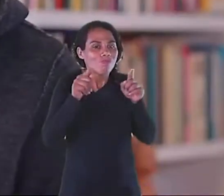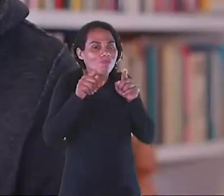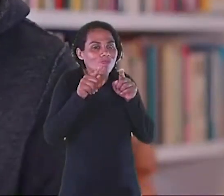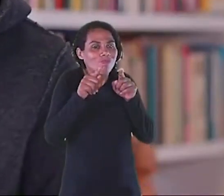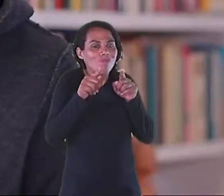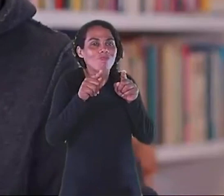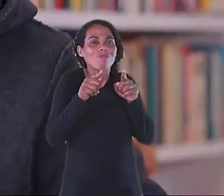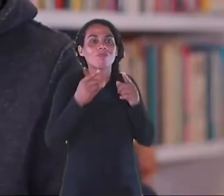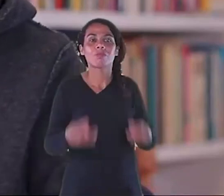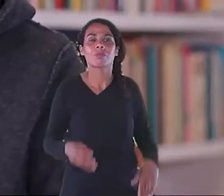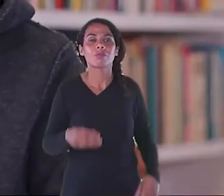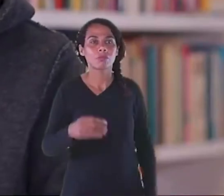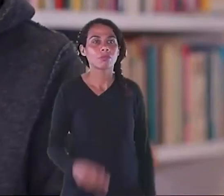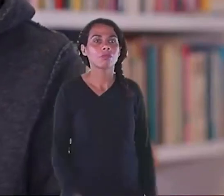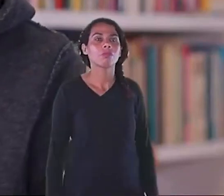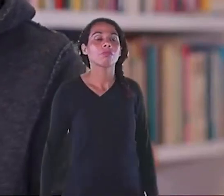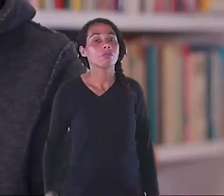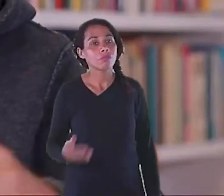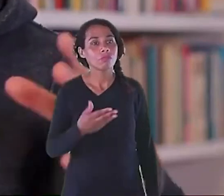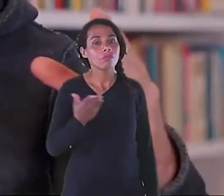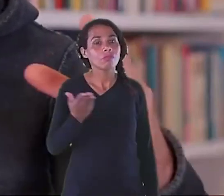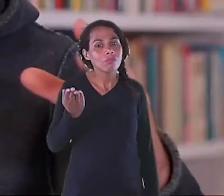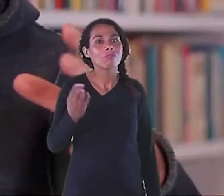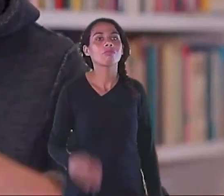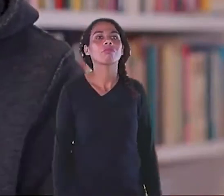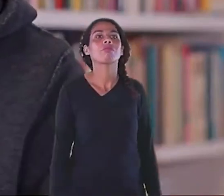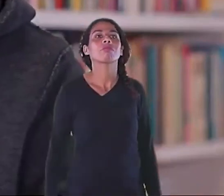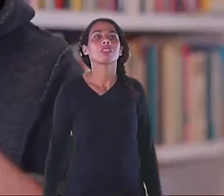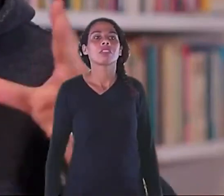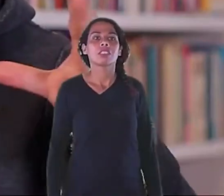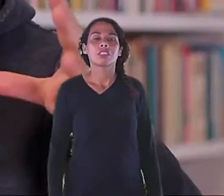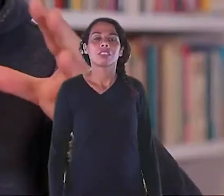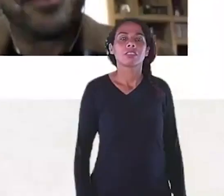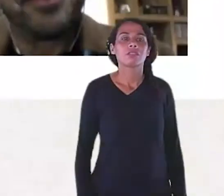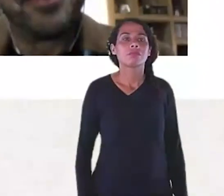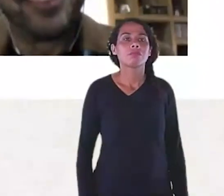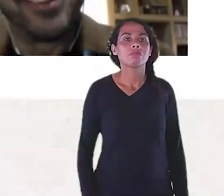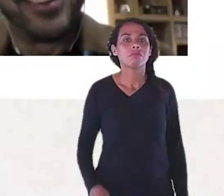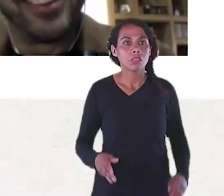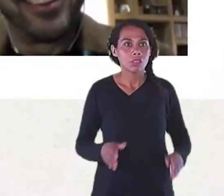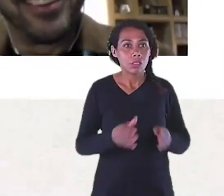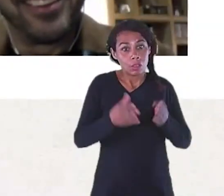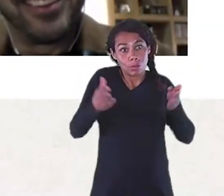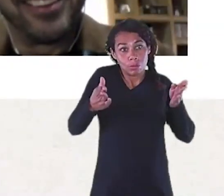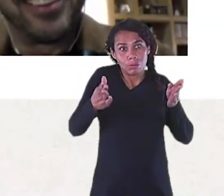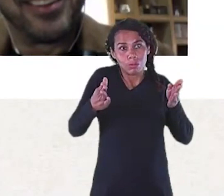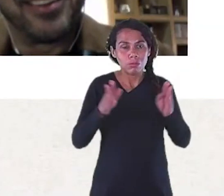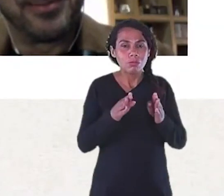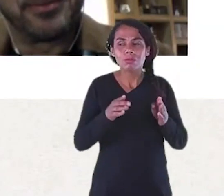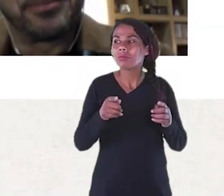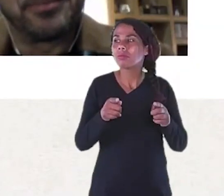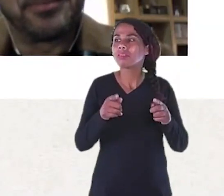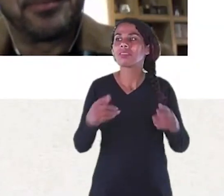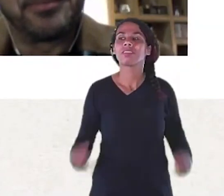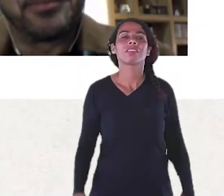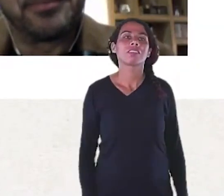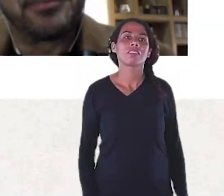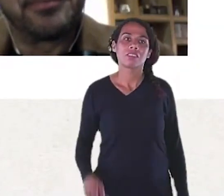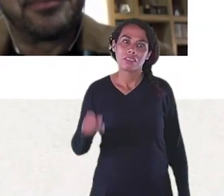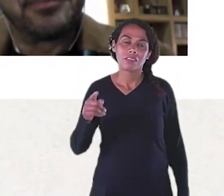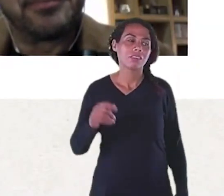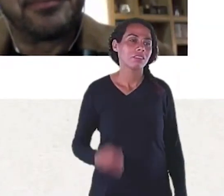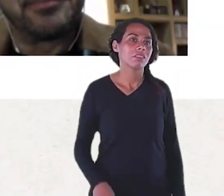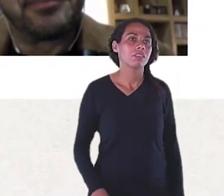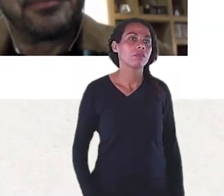de Dijon de Moraes, nas mãos. A capa é um vermelho escuro com o título escrito em branco. Escritos de